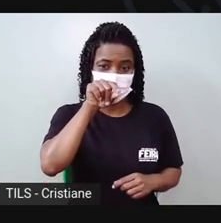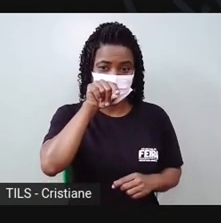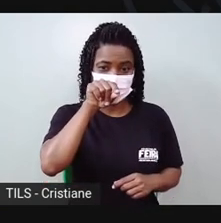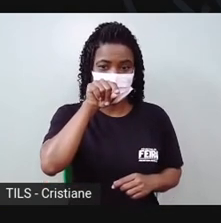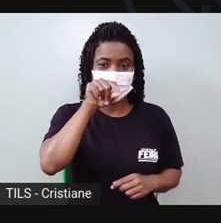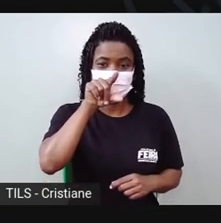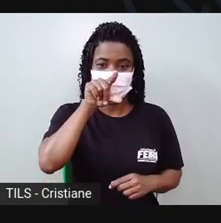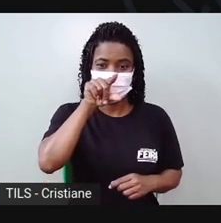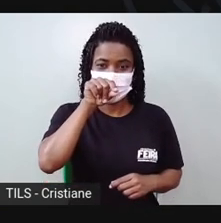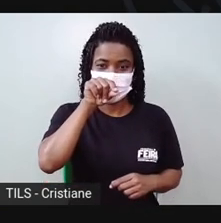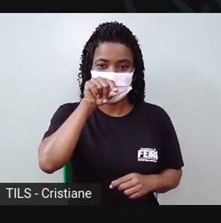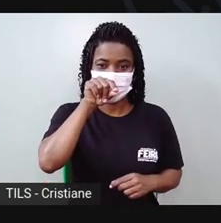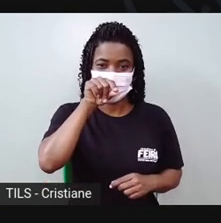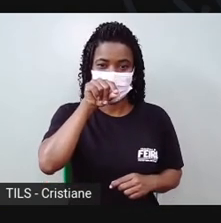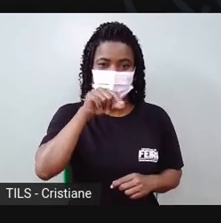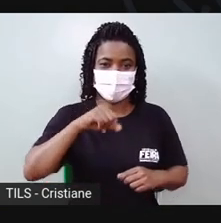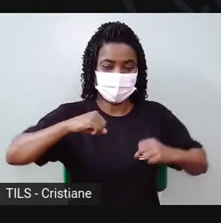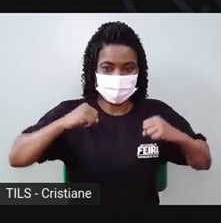assim.